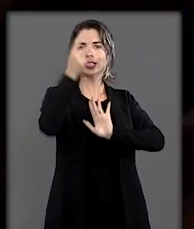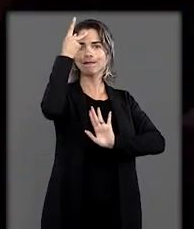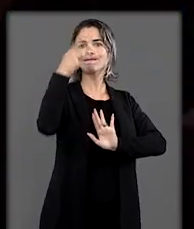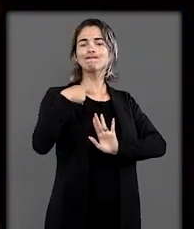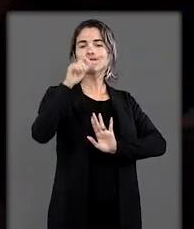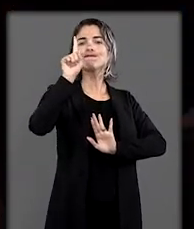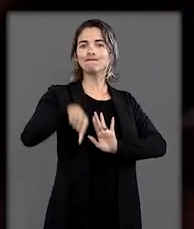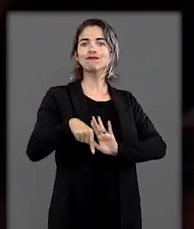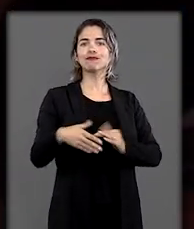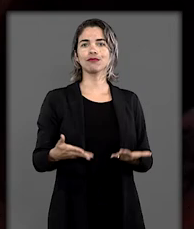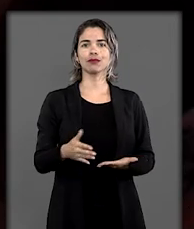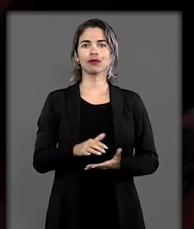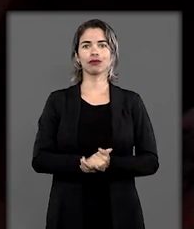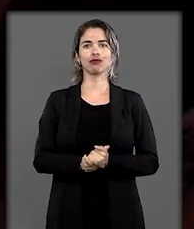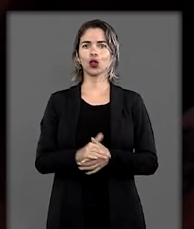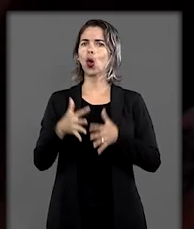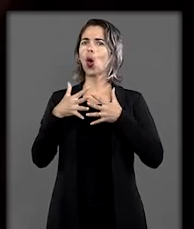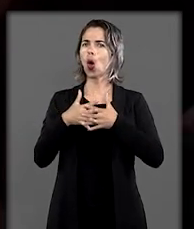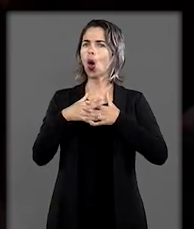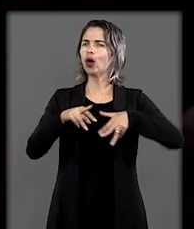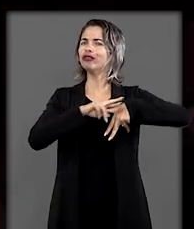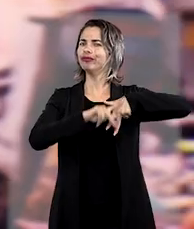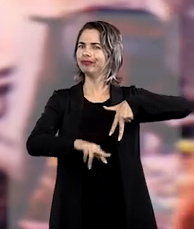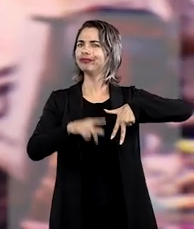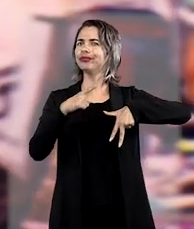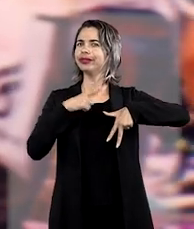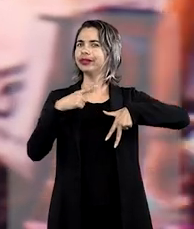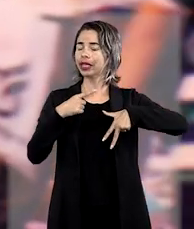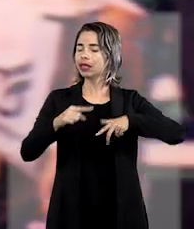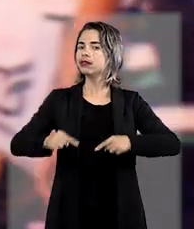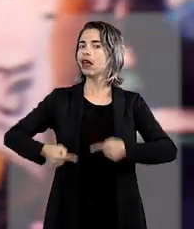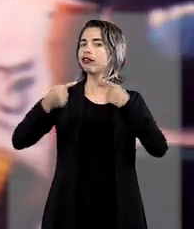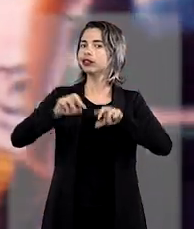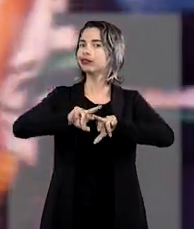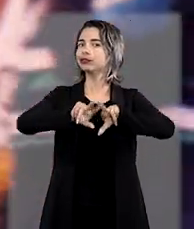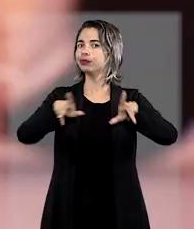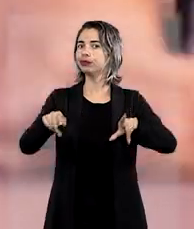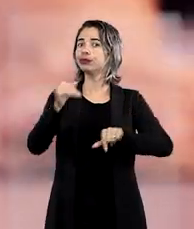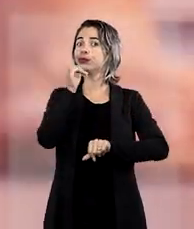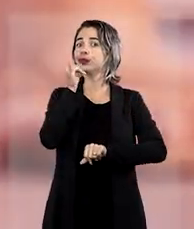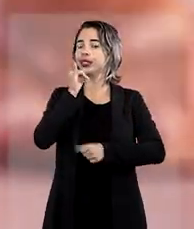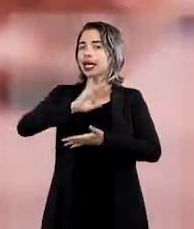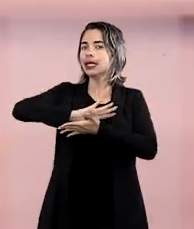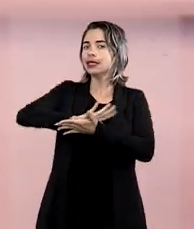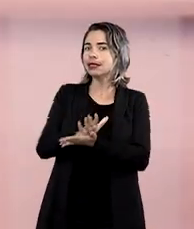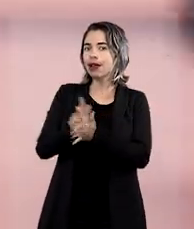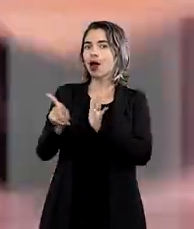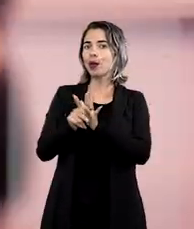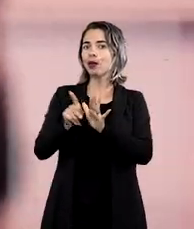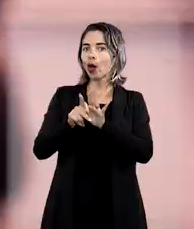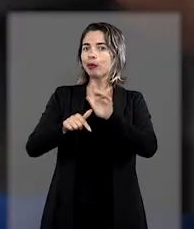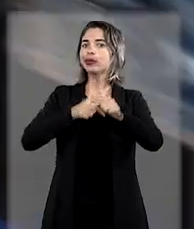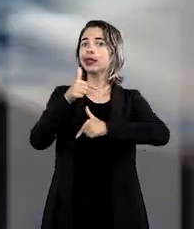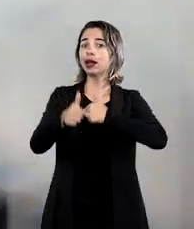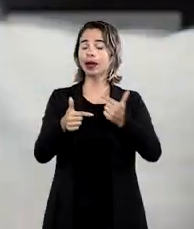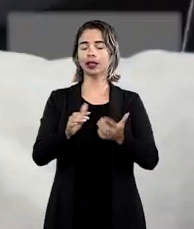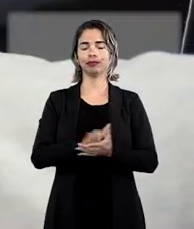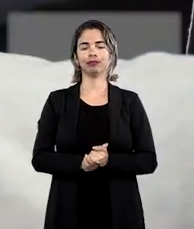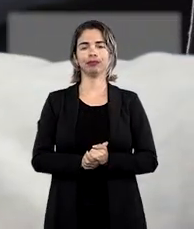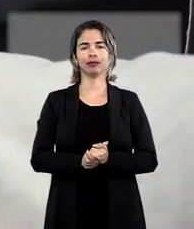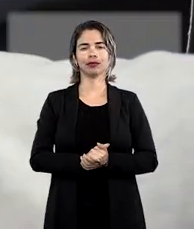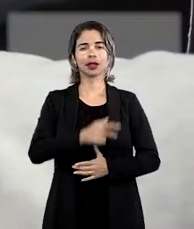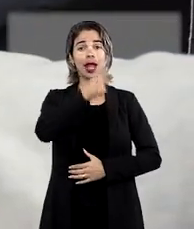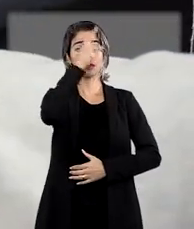identidade. E a incongruência de gênero vem carregada de diversos desafios, como a discriminação no mercado de trabalho.